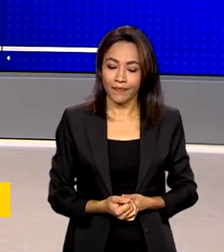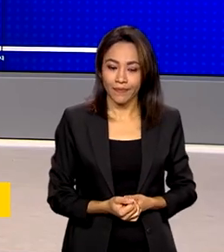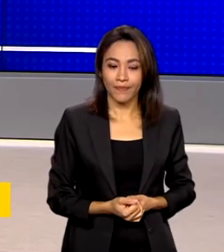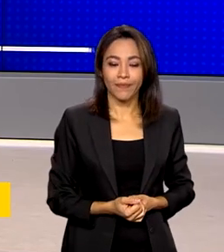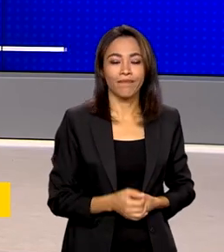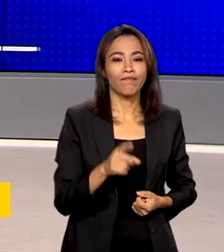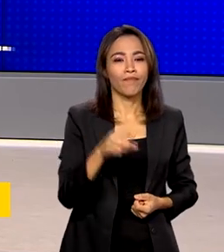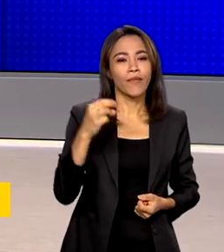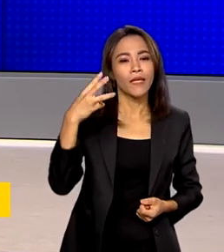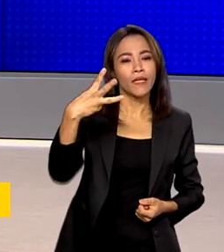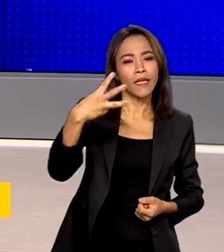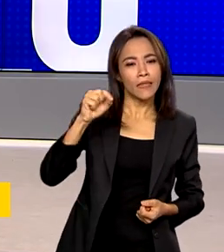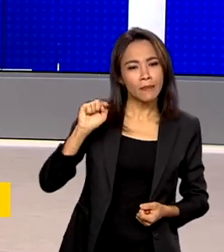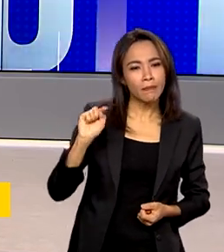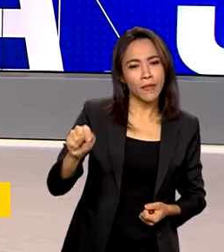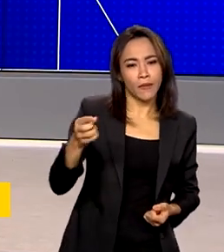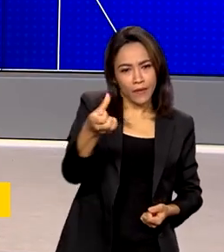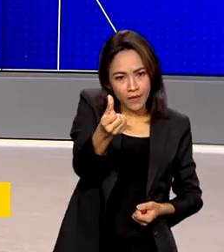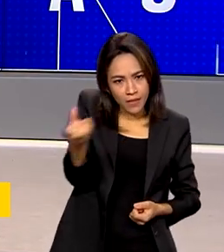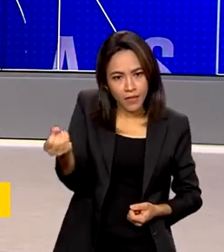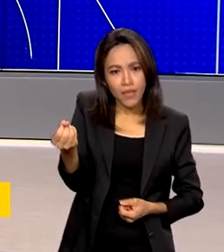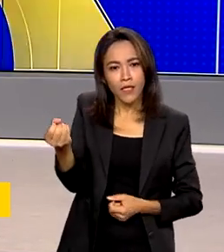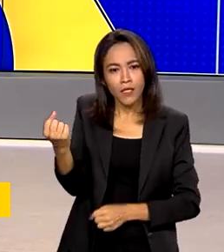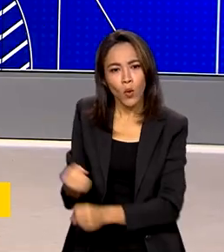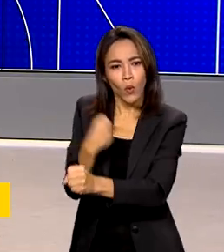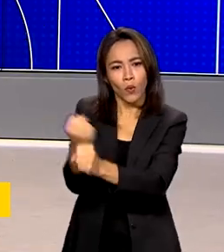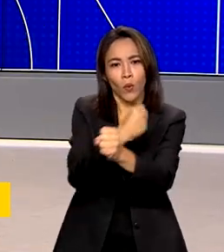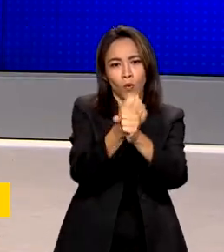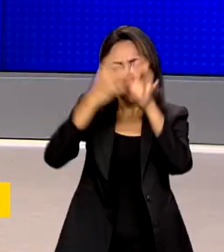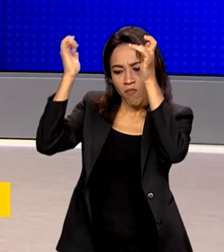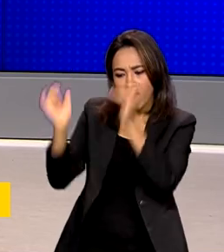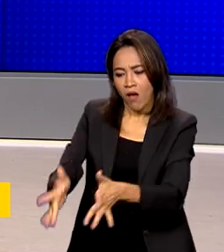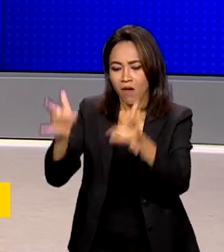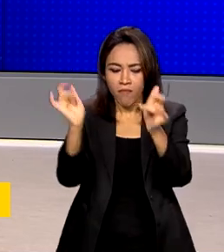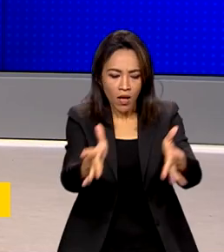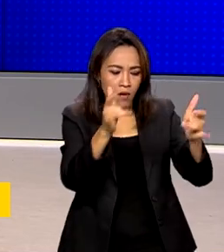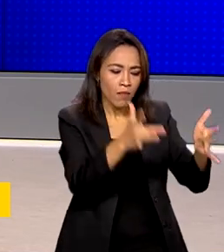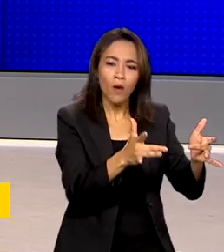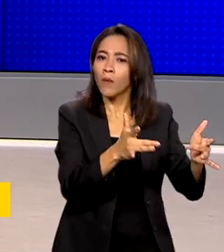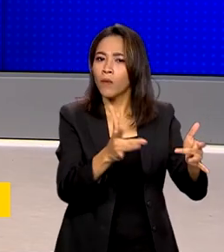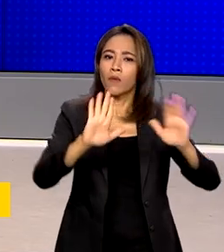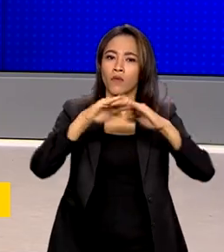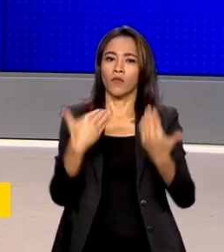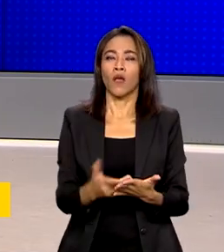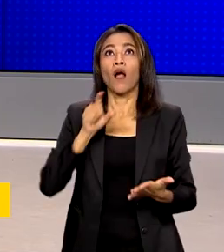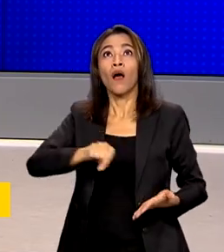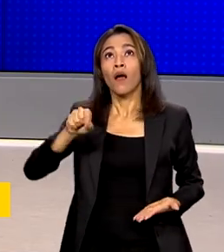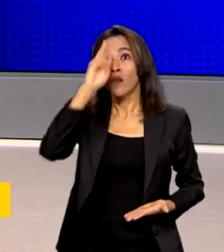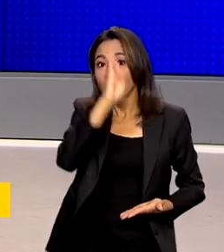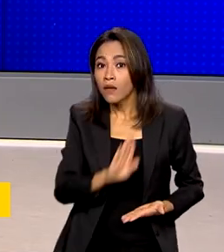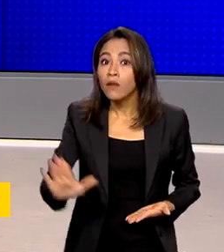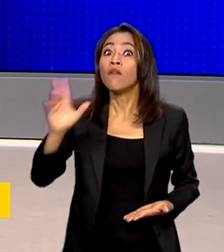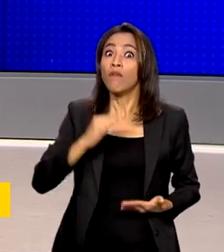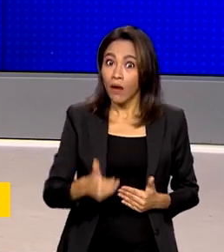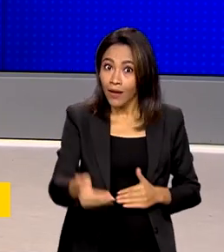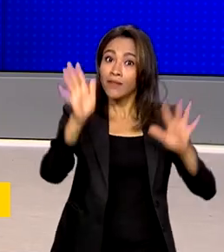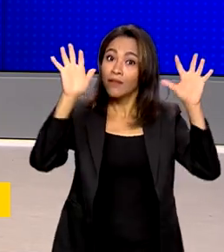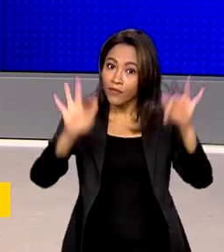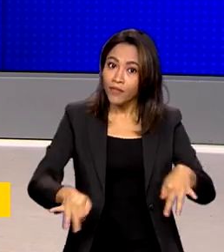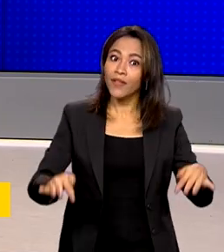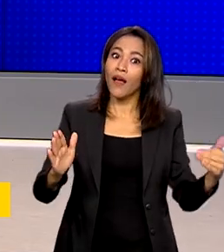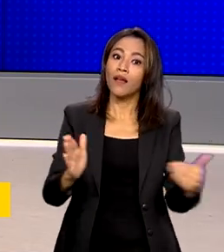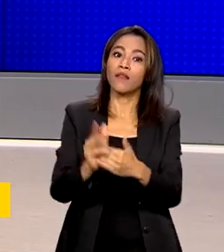3.600 obras paralisadas ou inacabadas de escolas públicas em todo o país vão ser finalizadas até